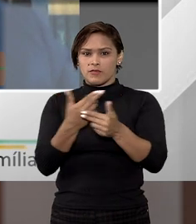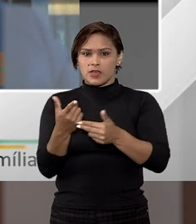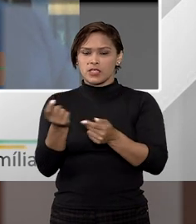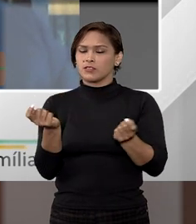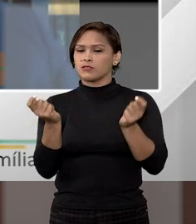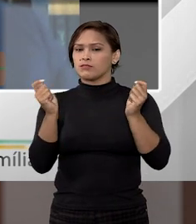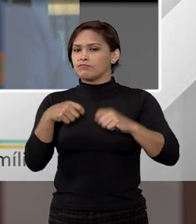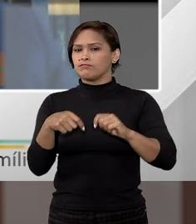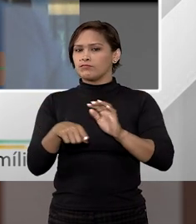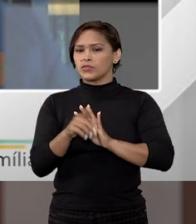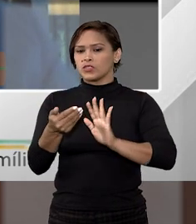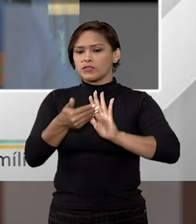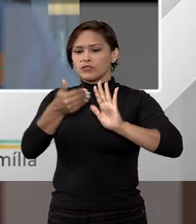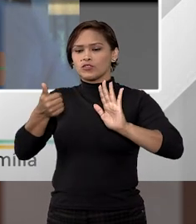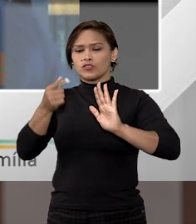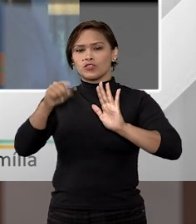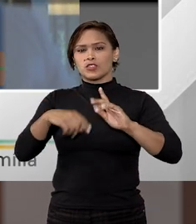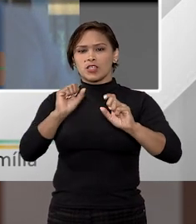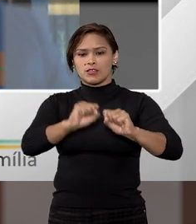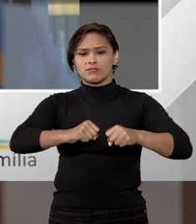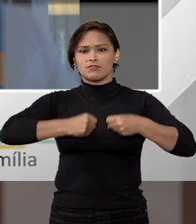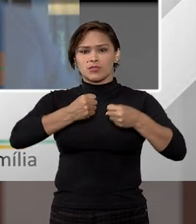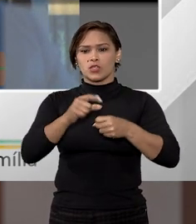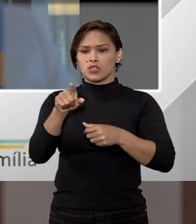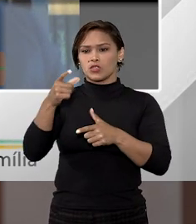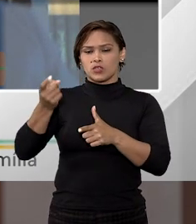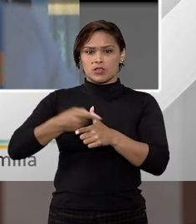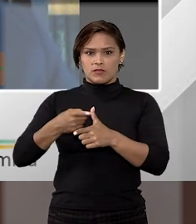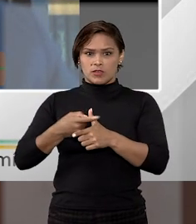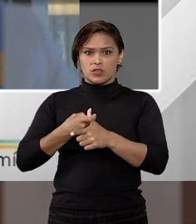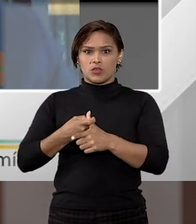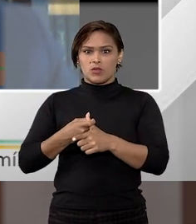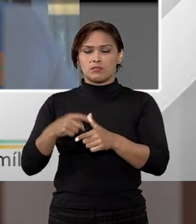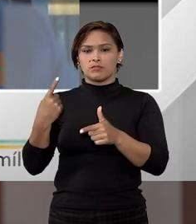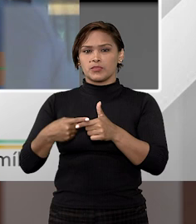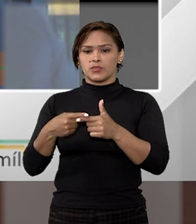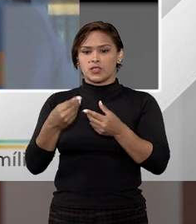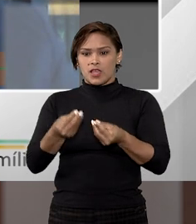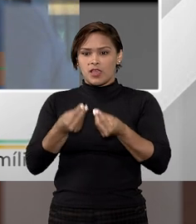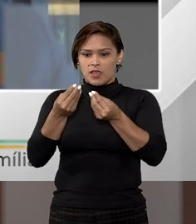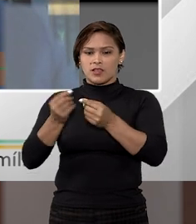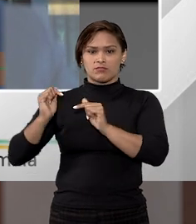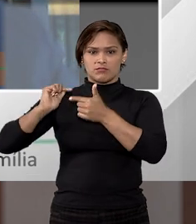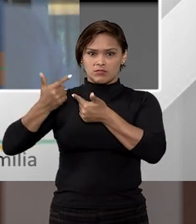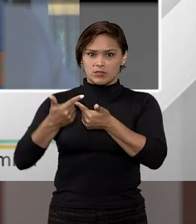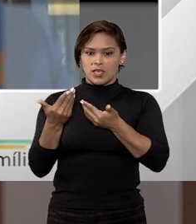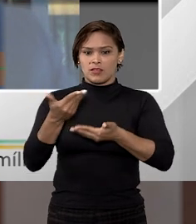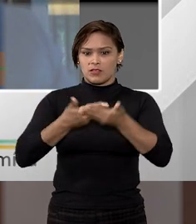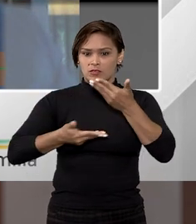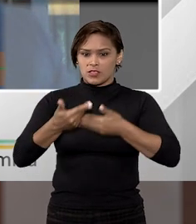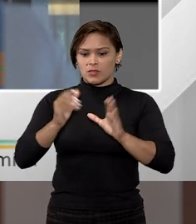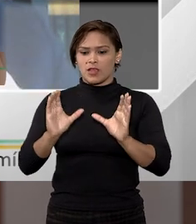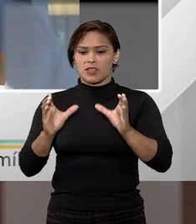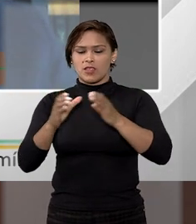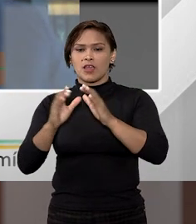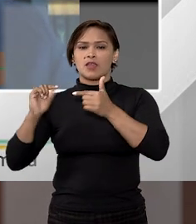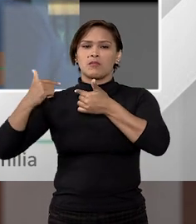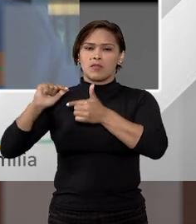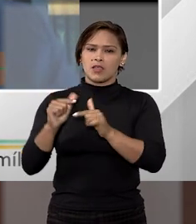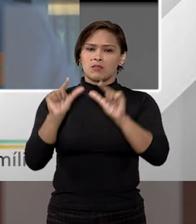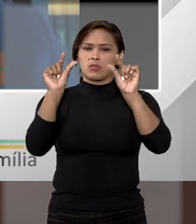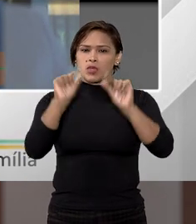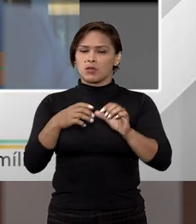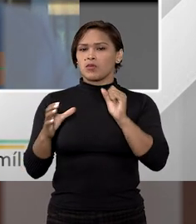não se poderá tirar esse poder de um devedor porque esse bem faz parte daquele patrimônio